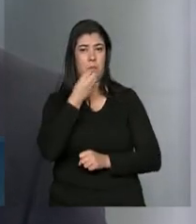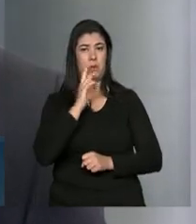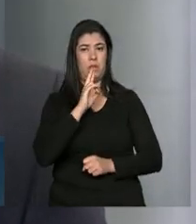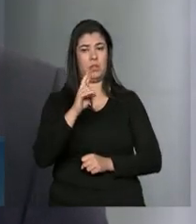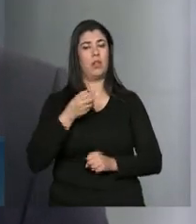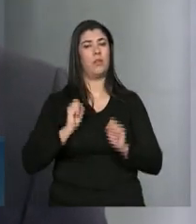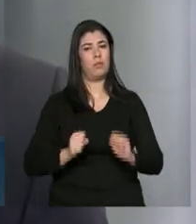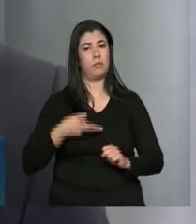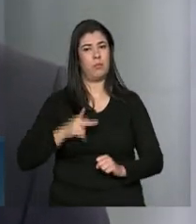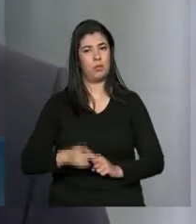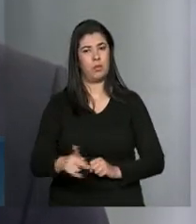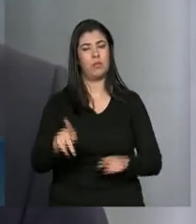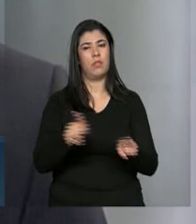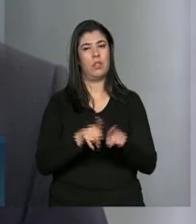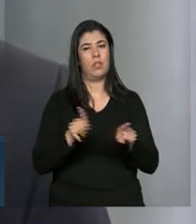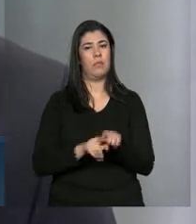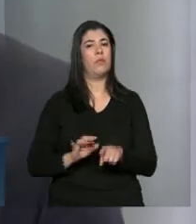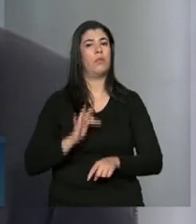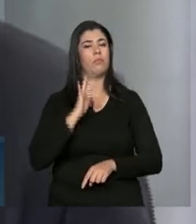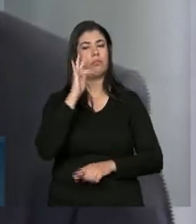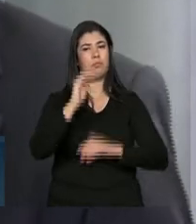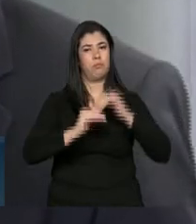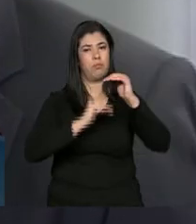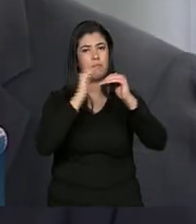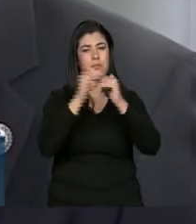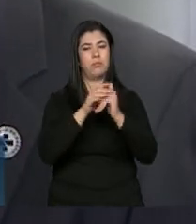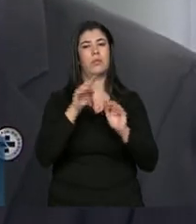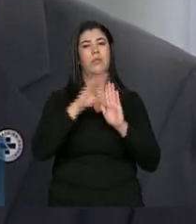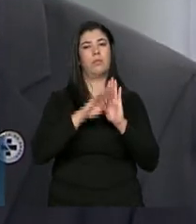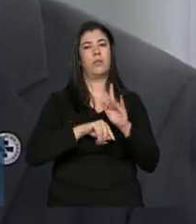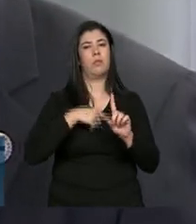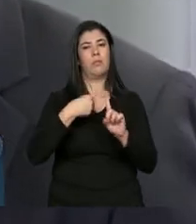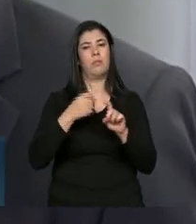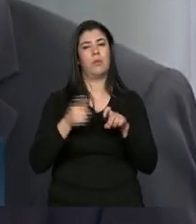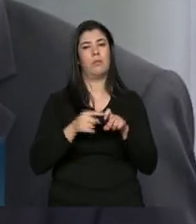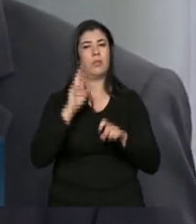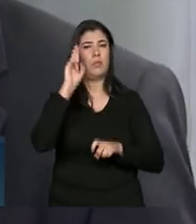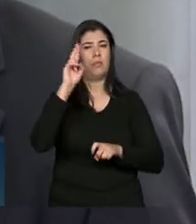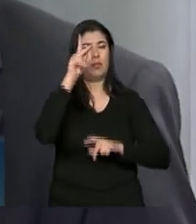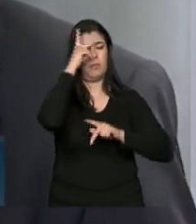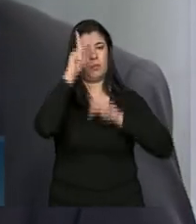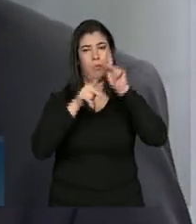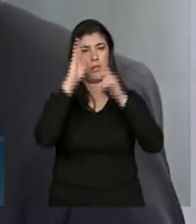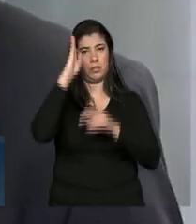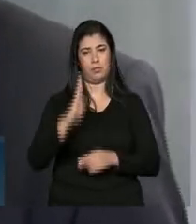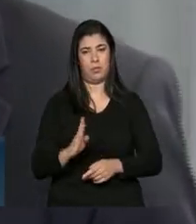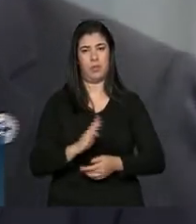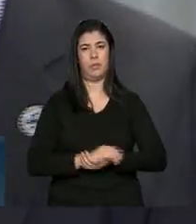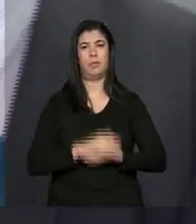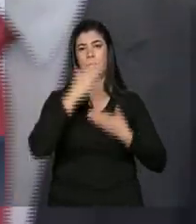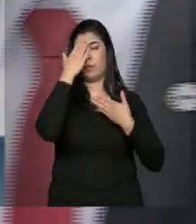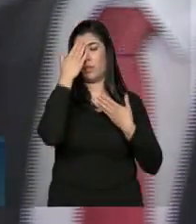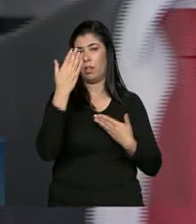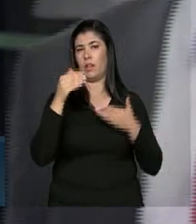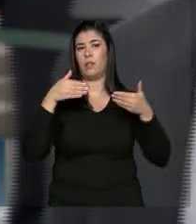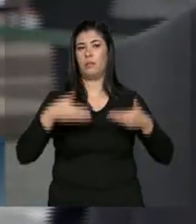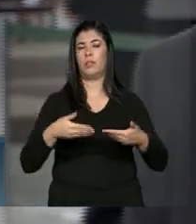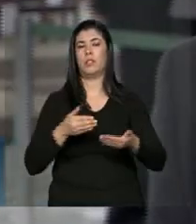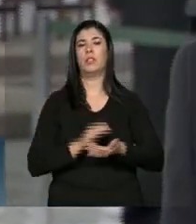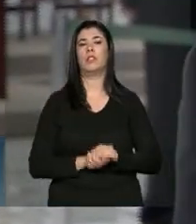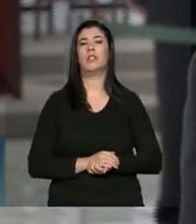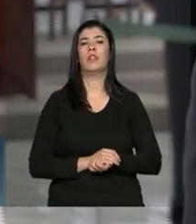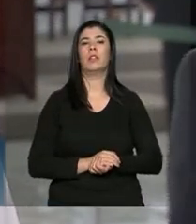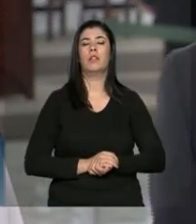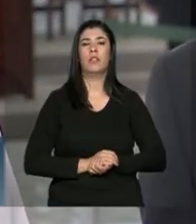possamos seguir com todos esses avanços que o programa Mais Médicos tem representado para a população brasileira. Obrigada pela participação ao vivo,